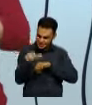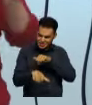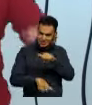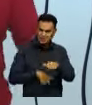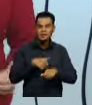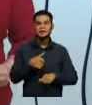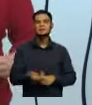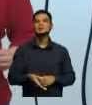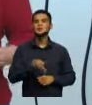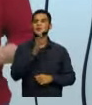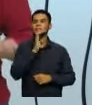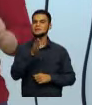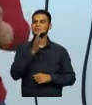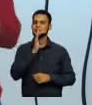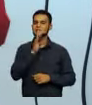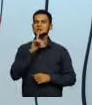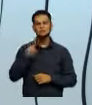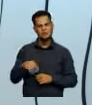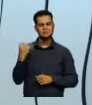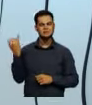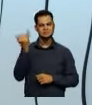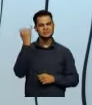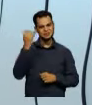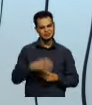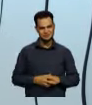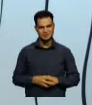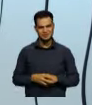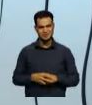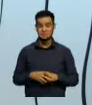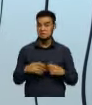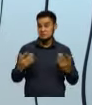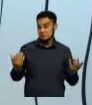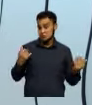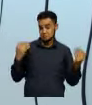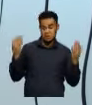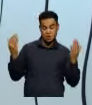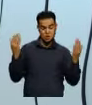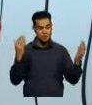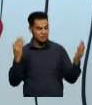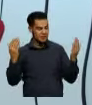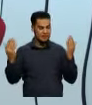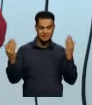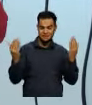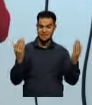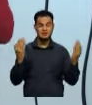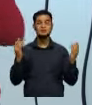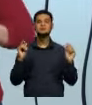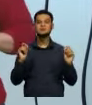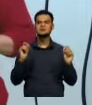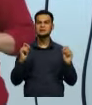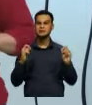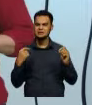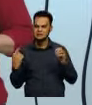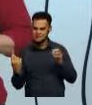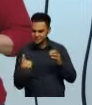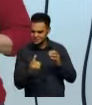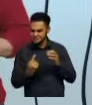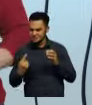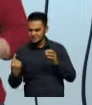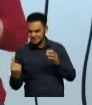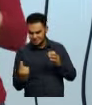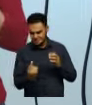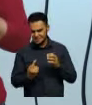e é muito importante. Então, eu comparei ela com uma espiral. Mas por que, professora?